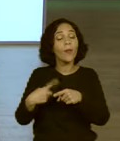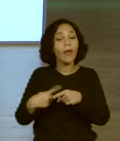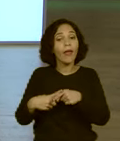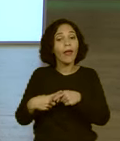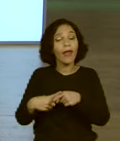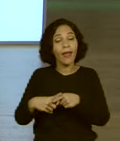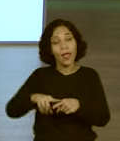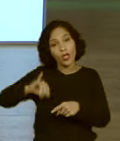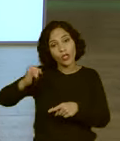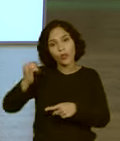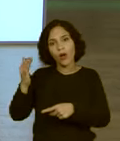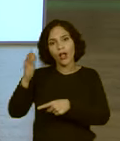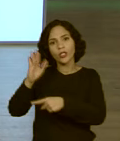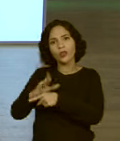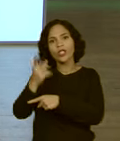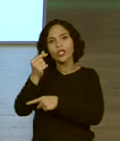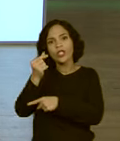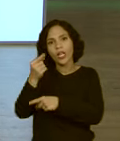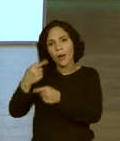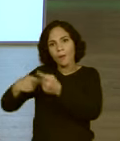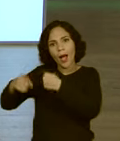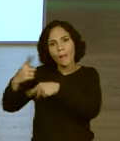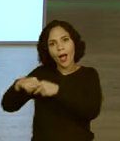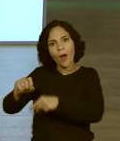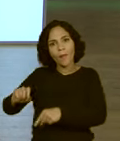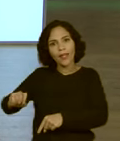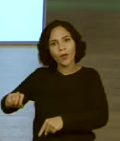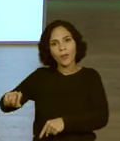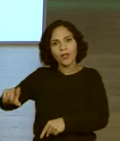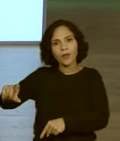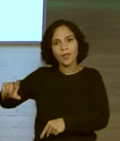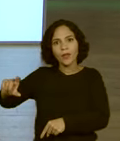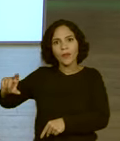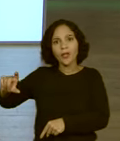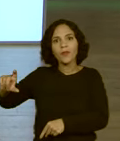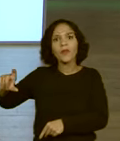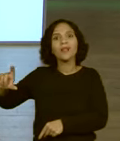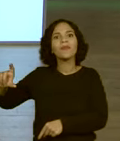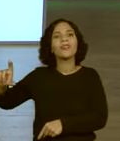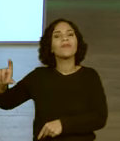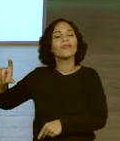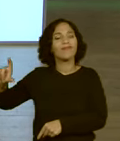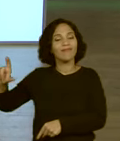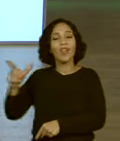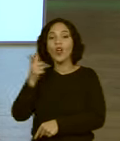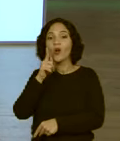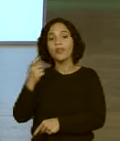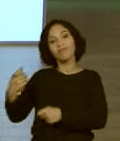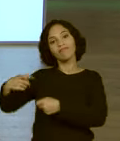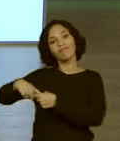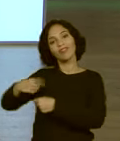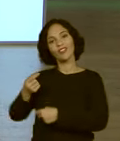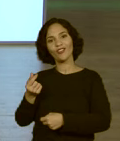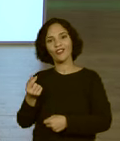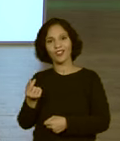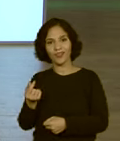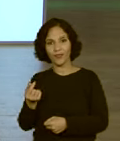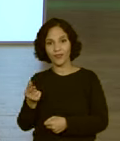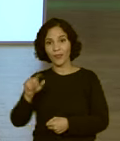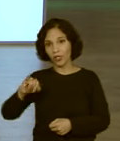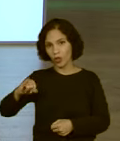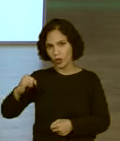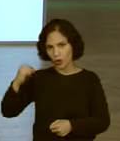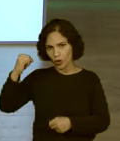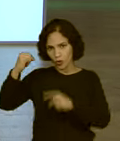vão justamente te colocar numa situação de retorno financeiro. Então, os